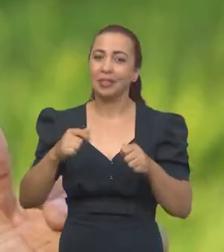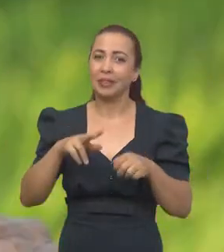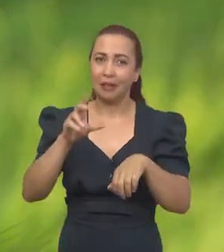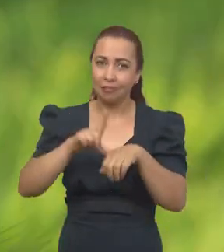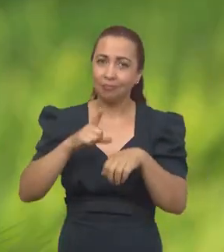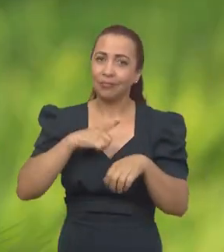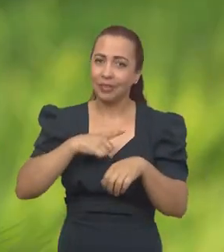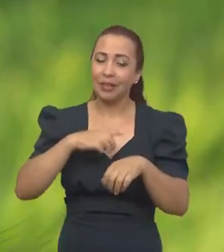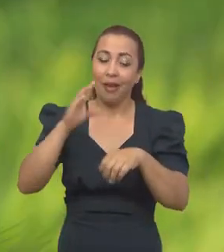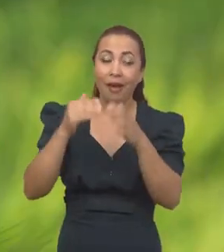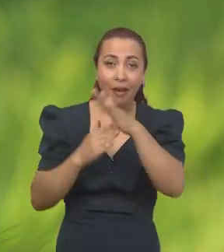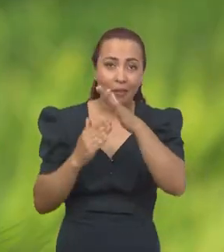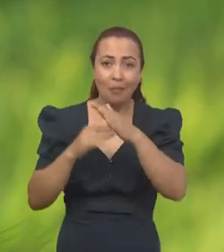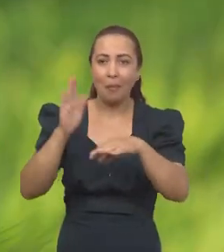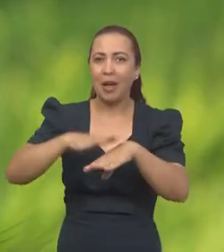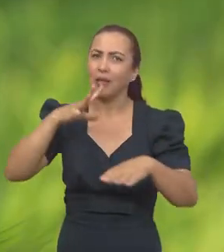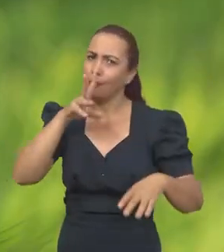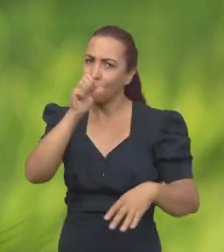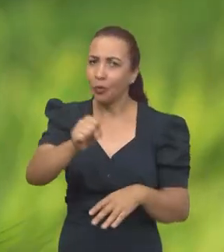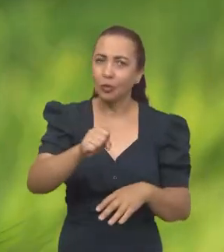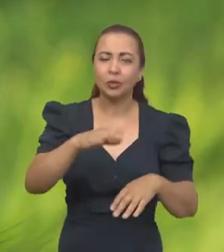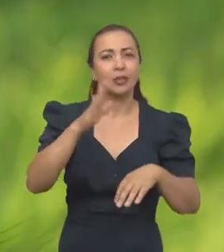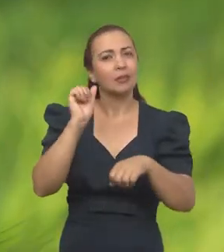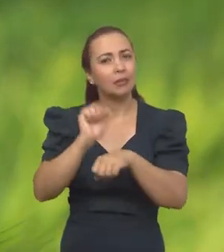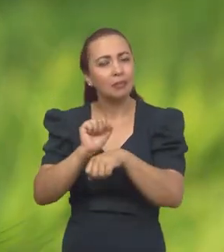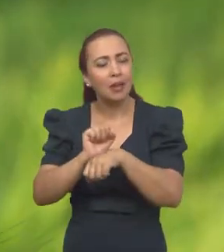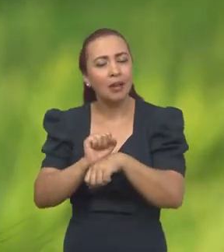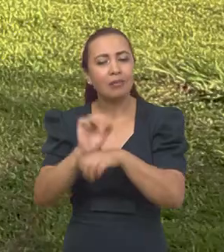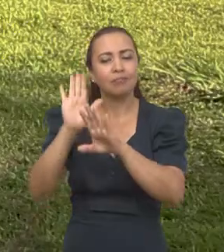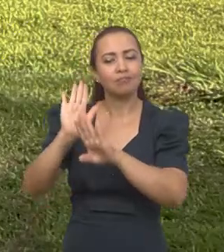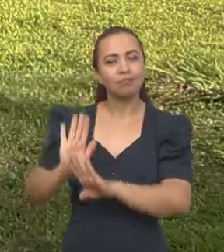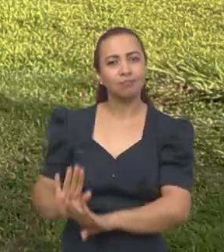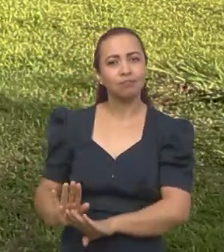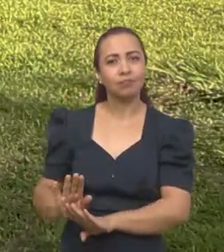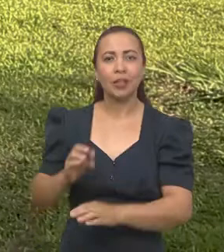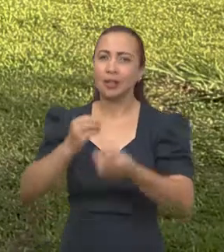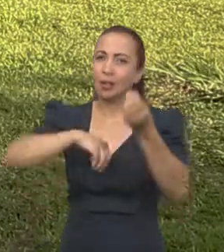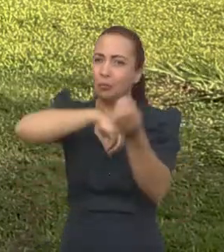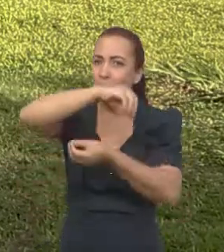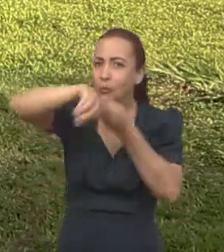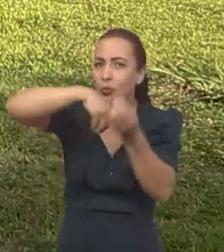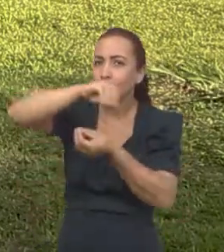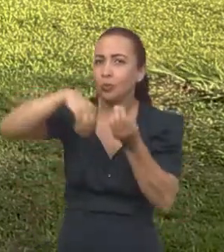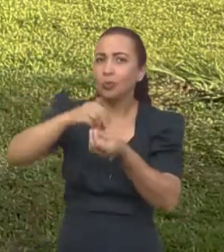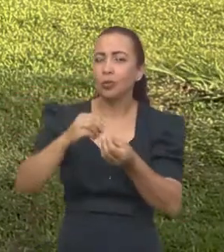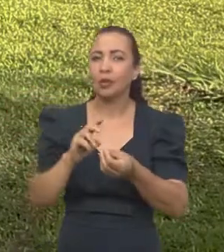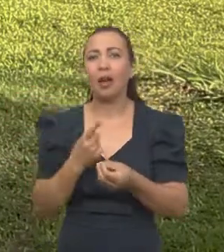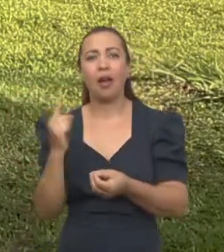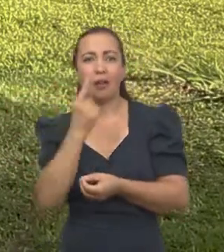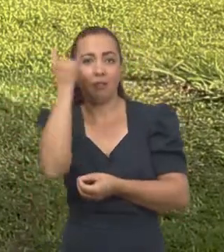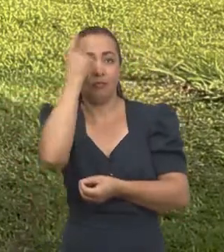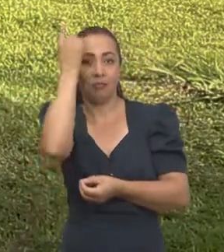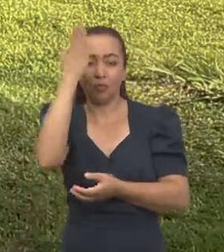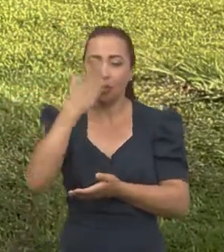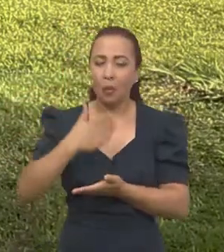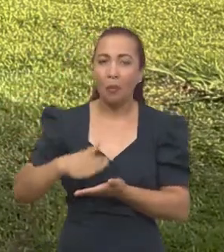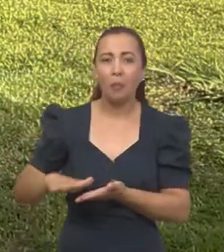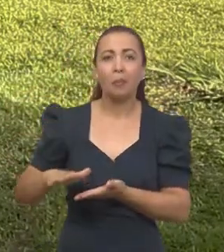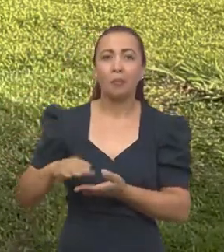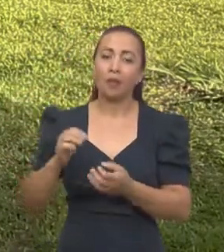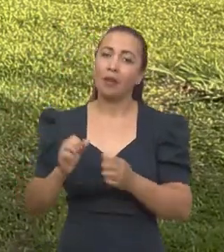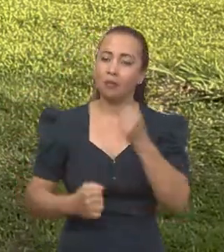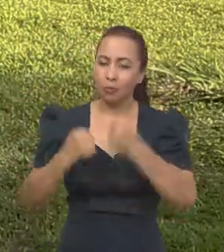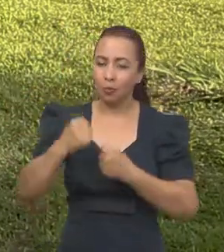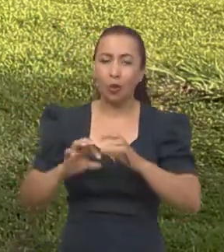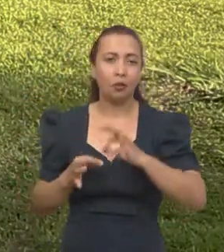intensidade, momentos que você tem que, de fato, descansar, momentos que você vai misturar intensidade com intensidades altas e baixas, que você